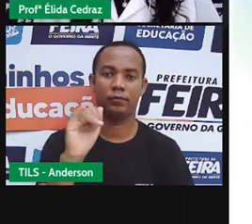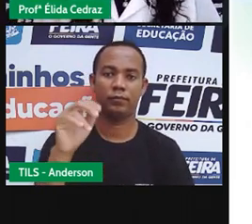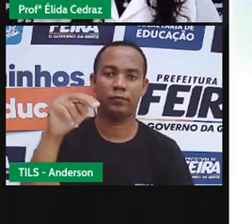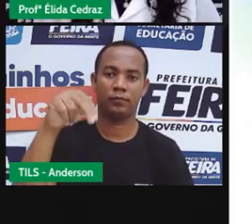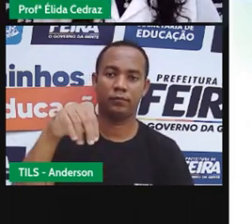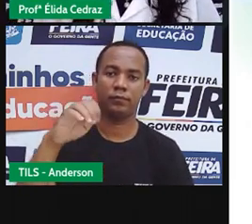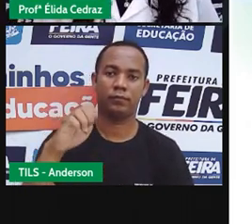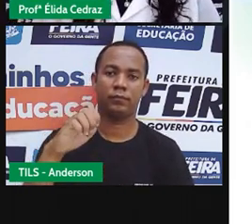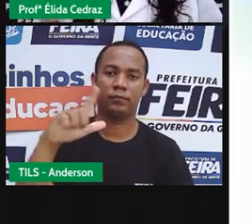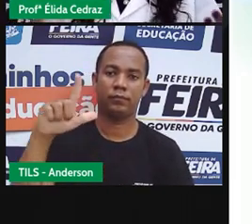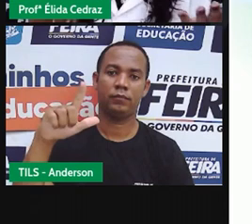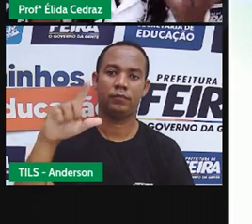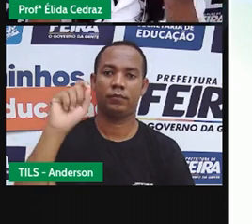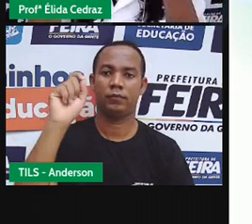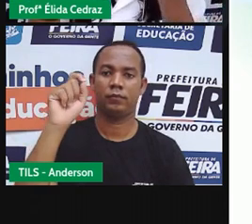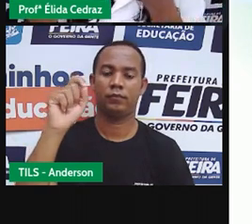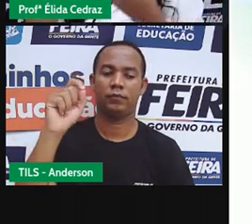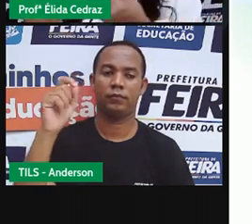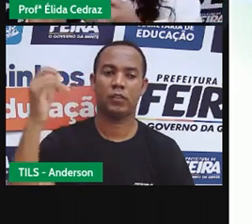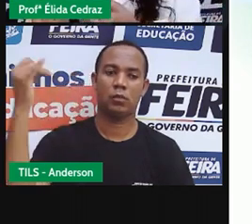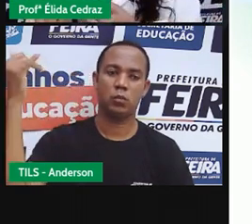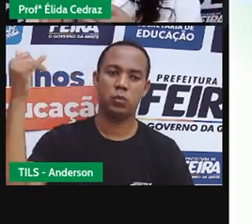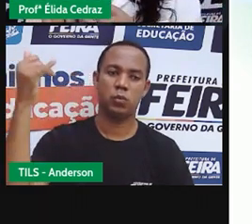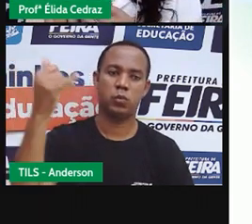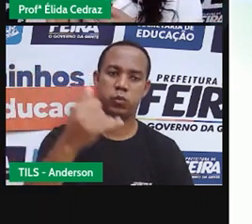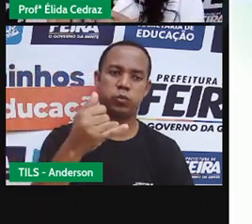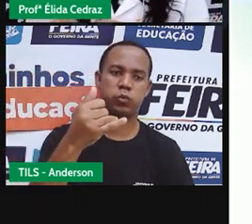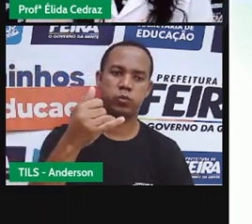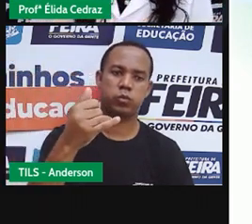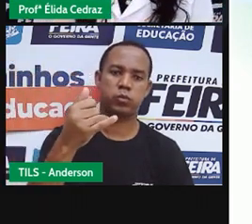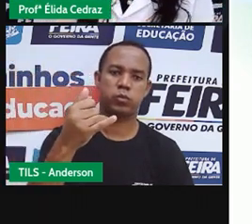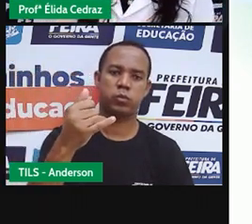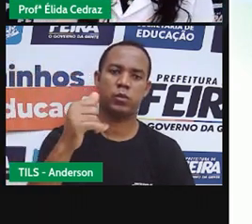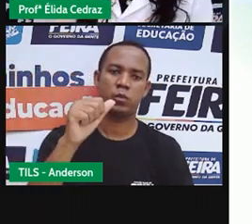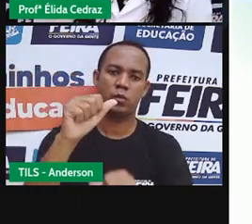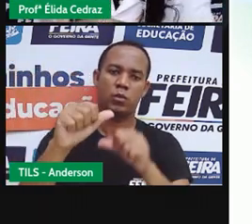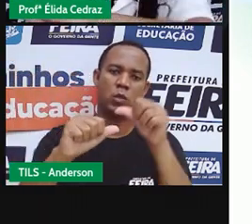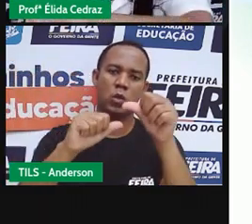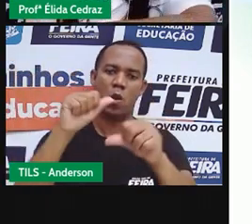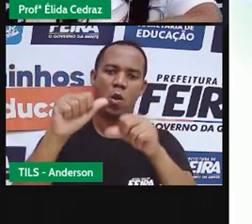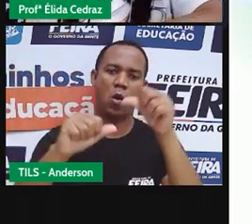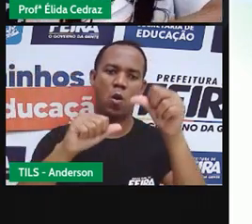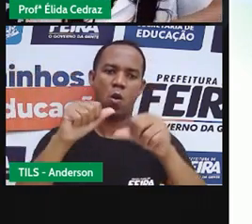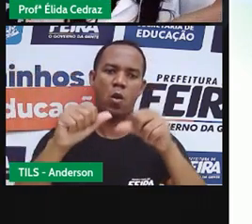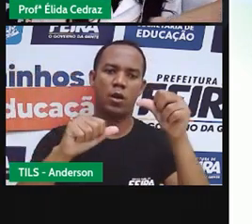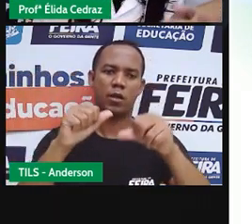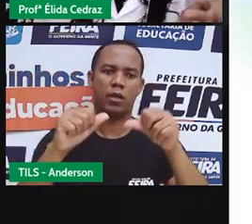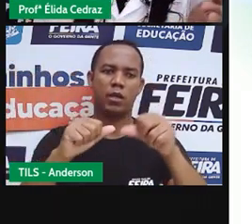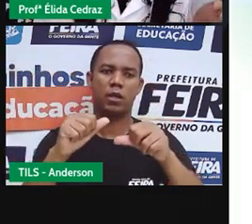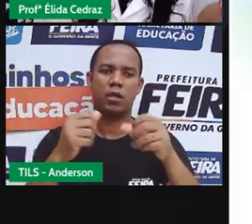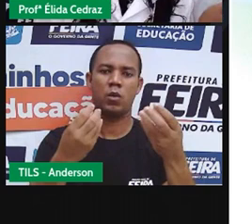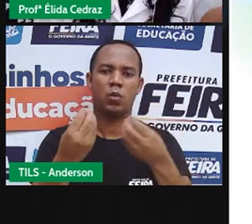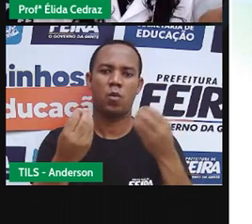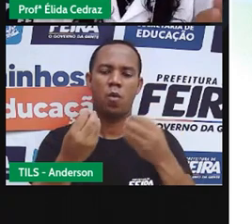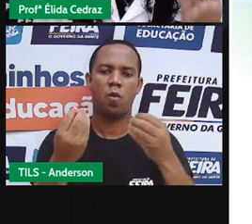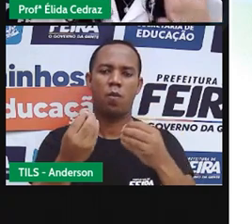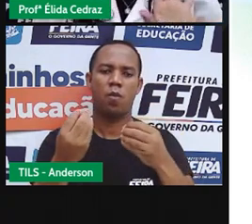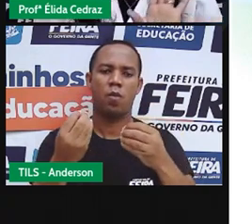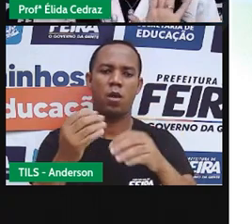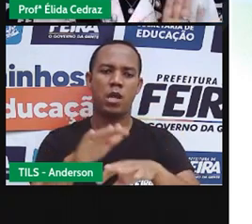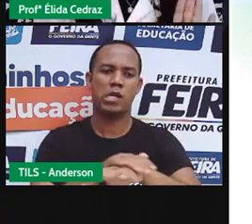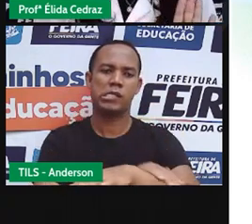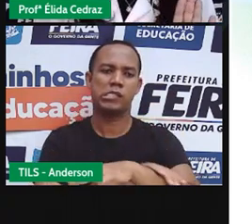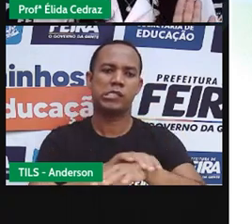fotovoltático, ele vai receber a luz do sol. Vai transformar em calor, vai ser levado